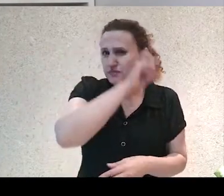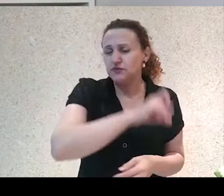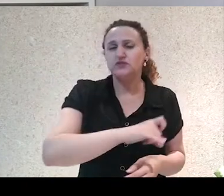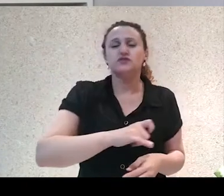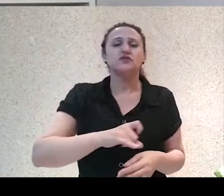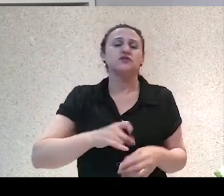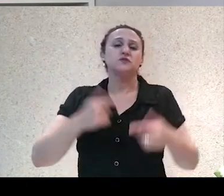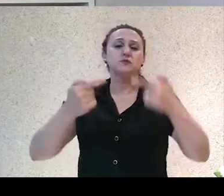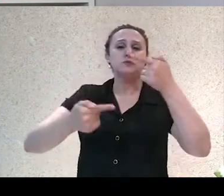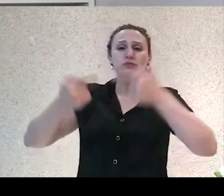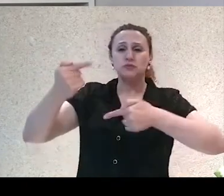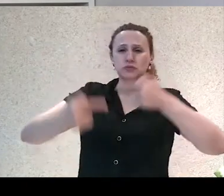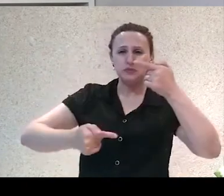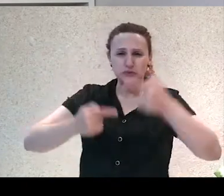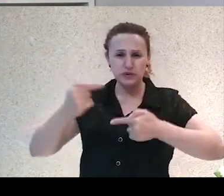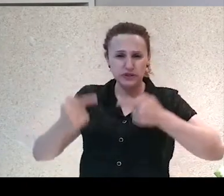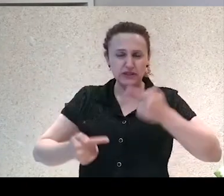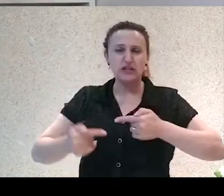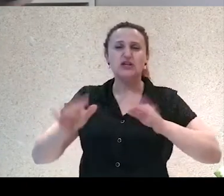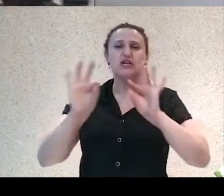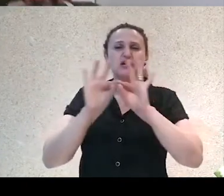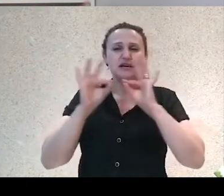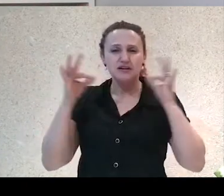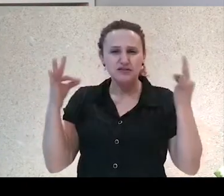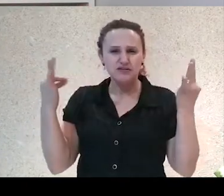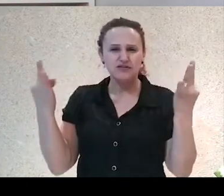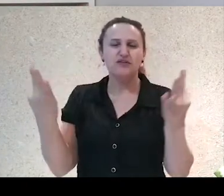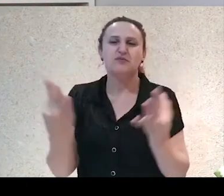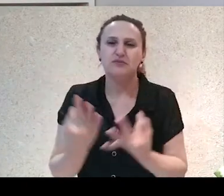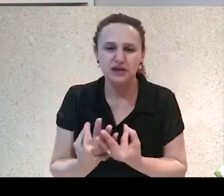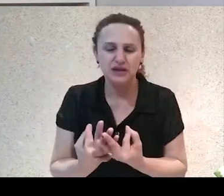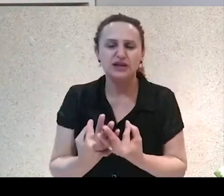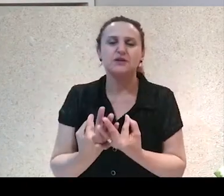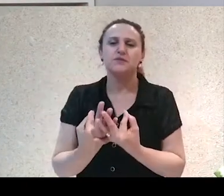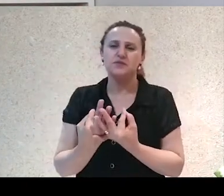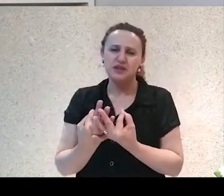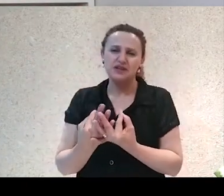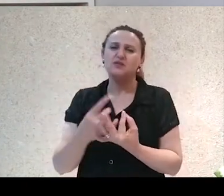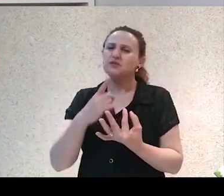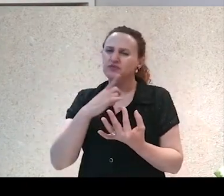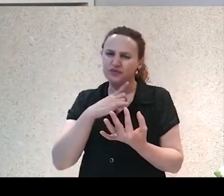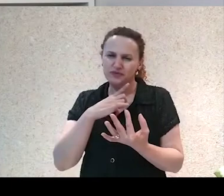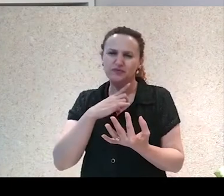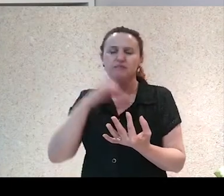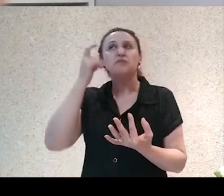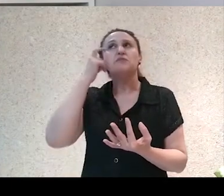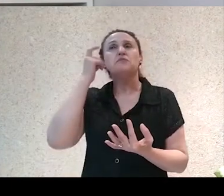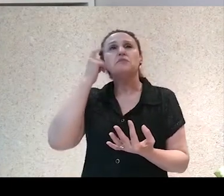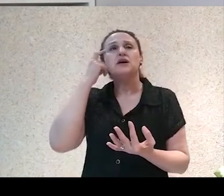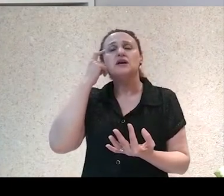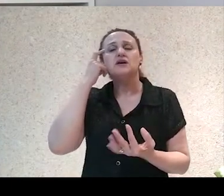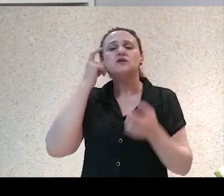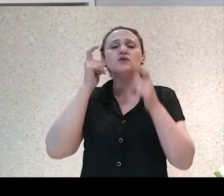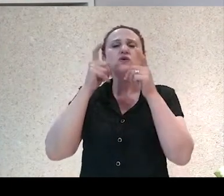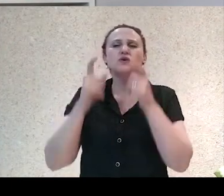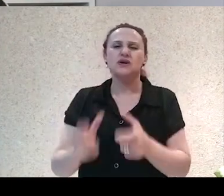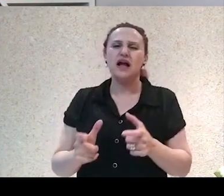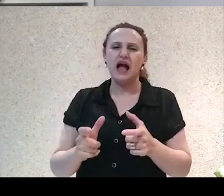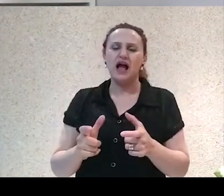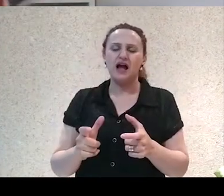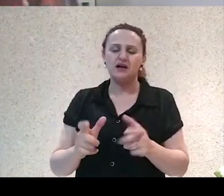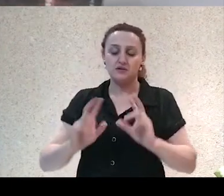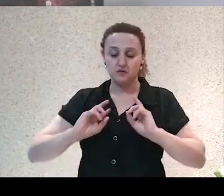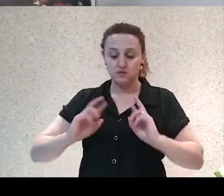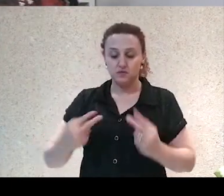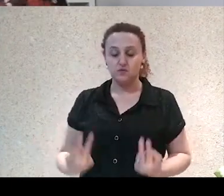que aparece em Hamlet de Shakespeare, que também é um clássico. Quando a gente pensa também no nosso lugar de seres humanos no mundo, a gente pode